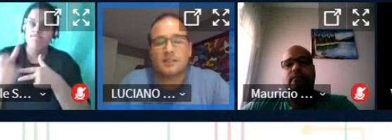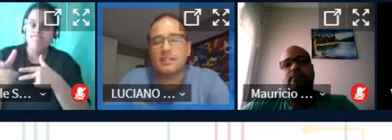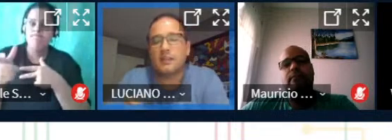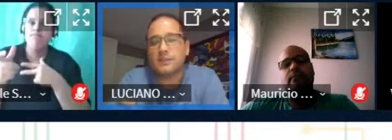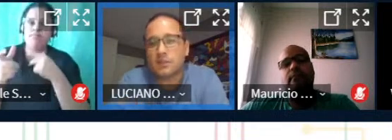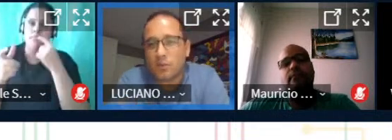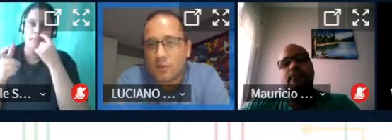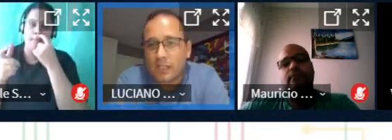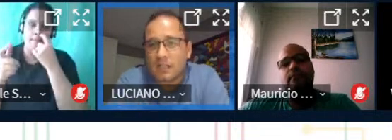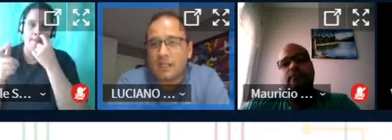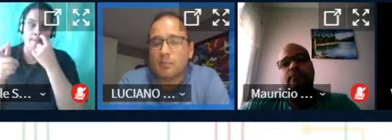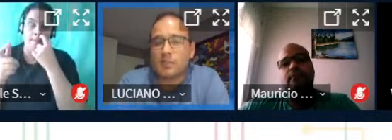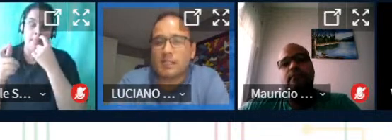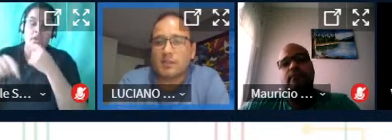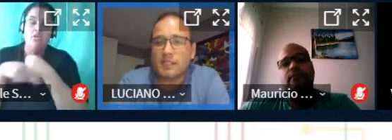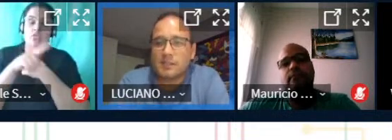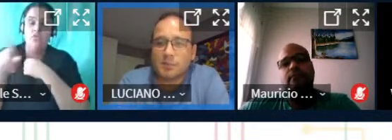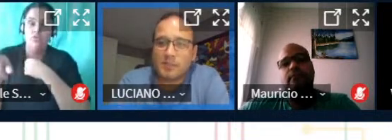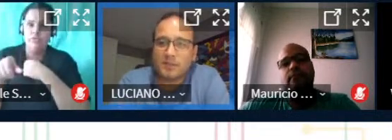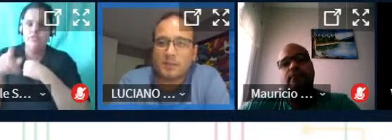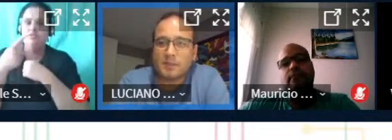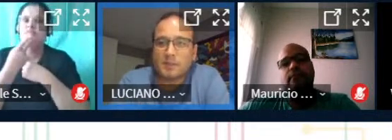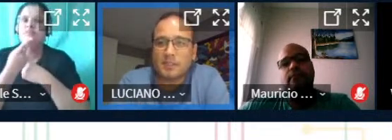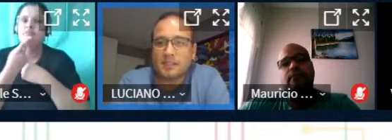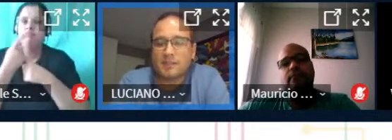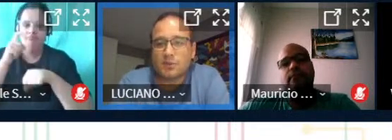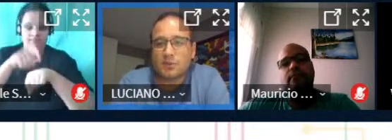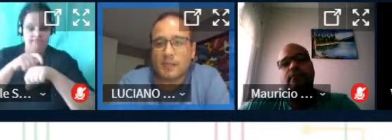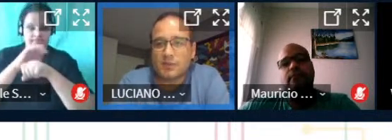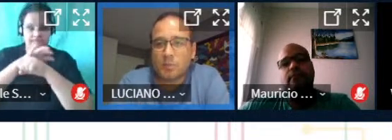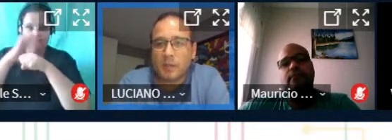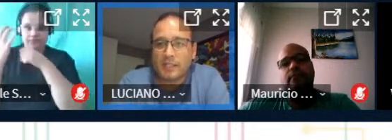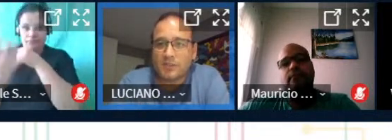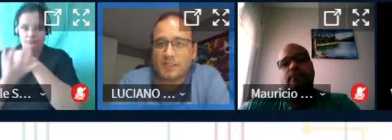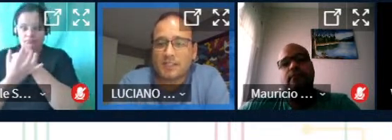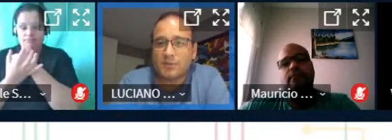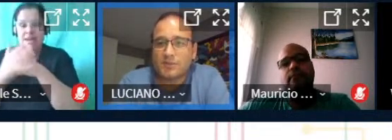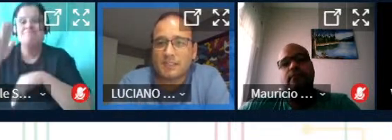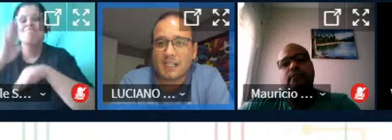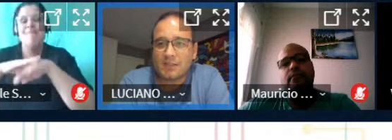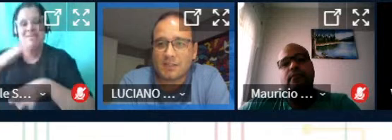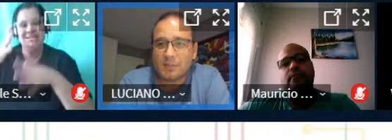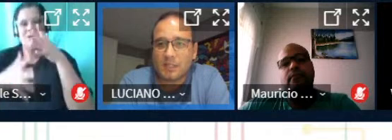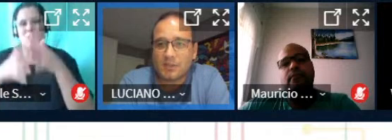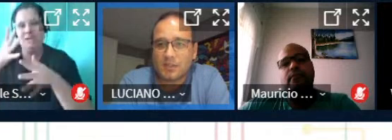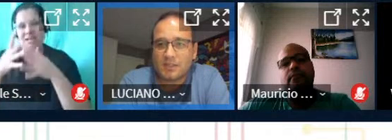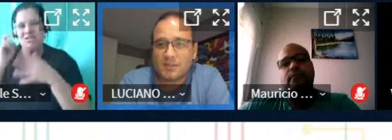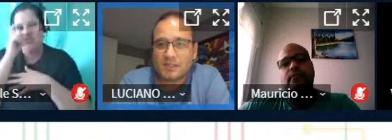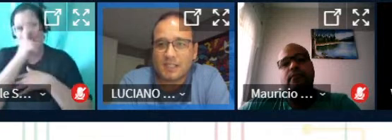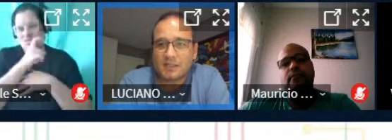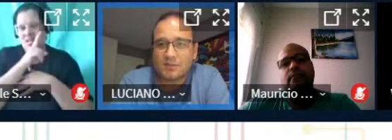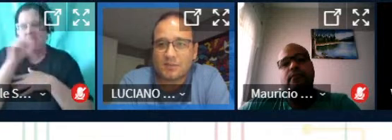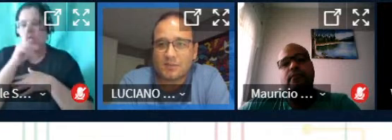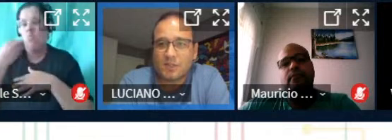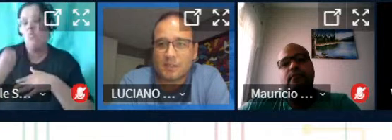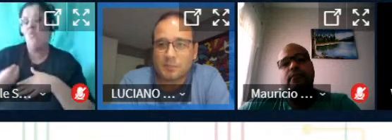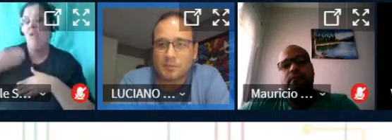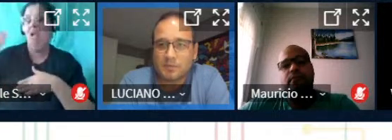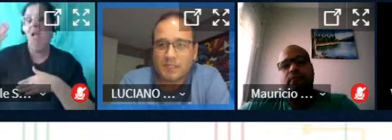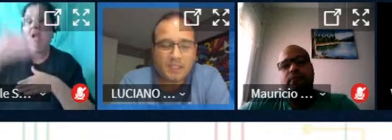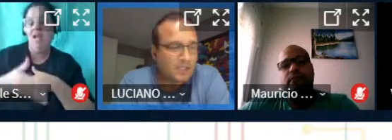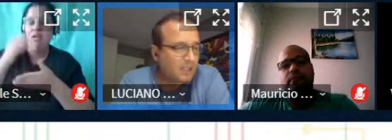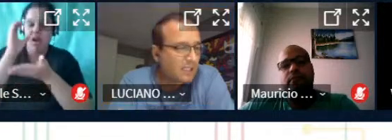e aí vocês colocaram lá abordaram que nesse momento da pandemia se tornou mais complexo ainda não estar nos laboratórios não estar no